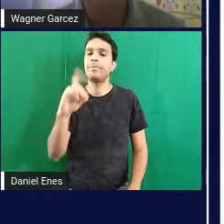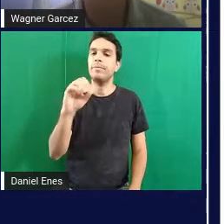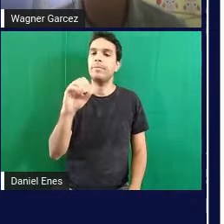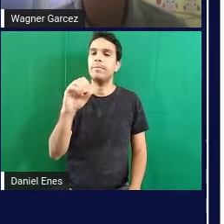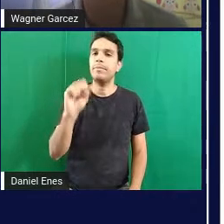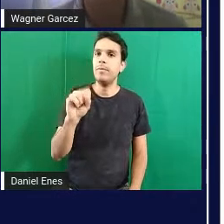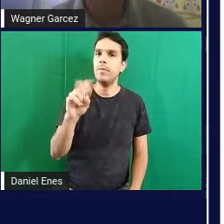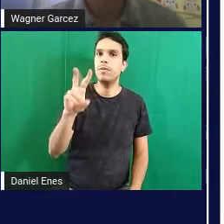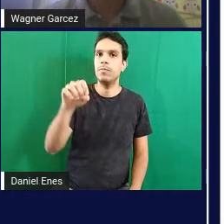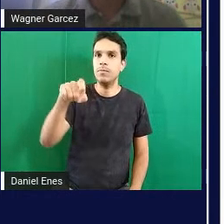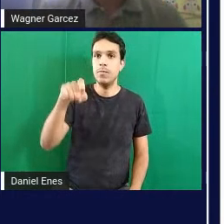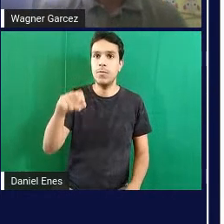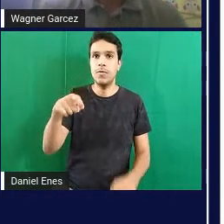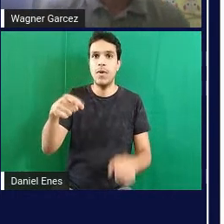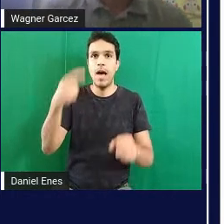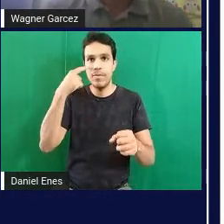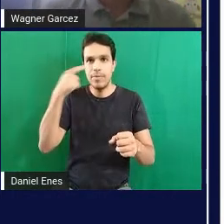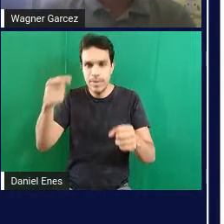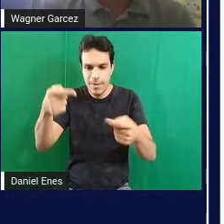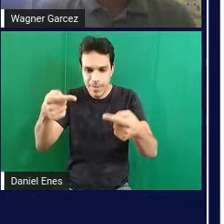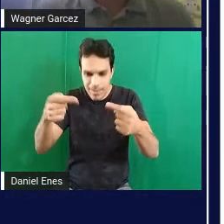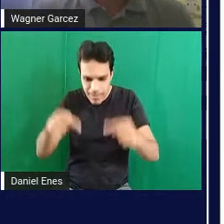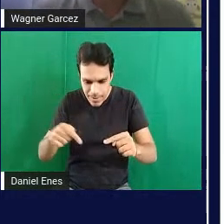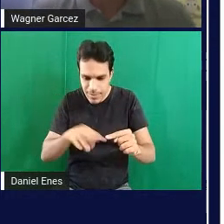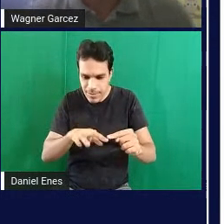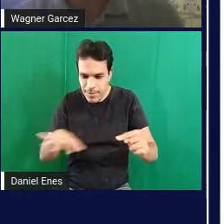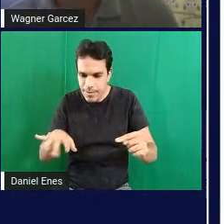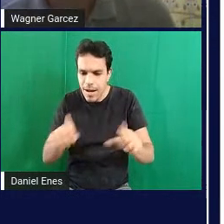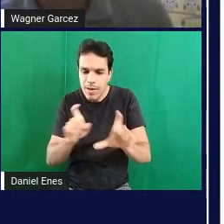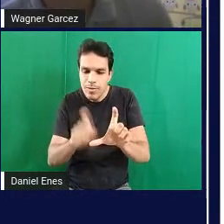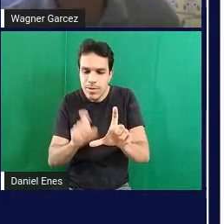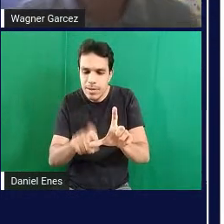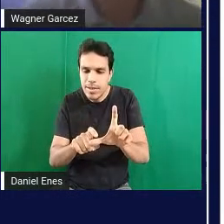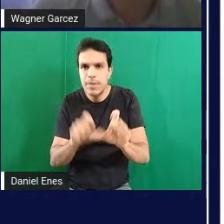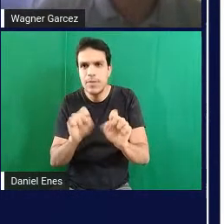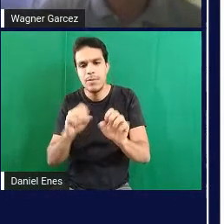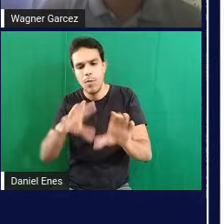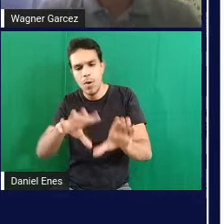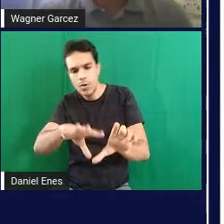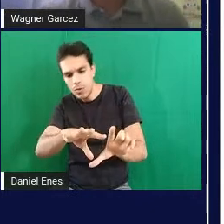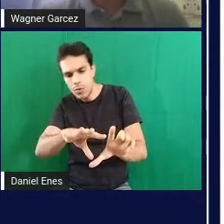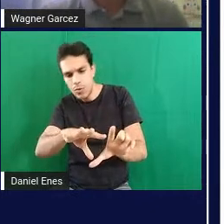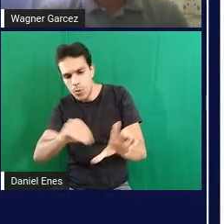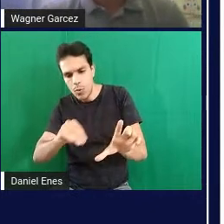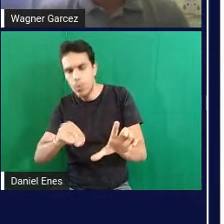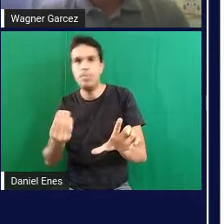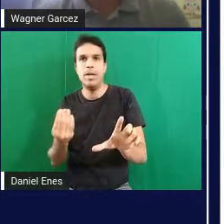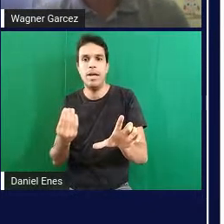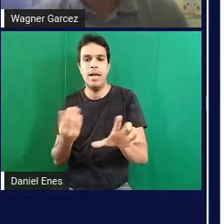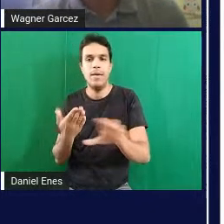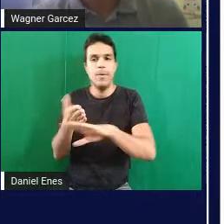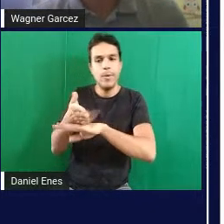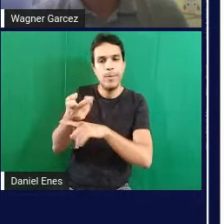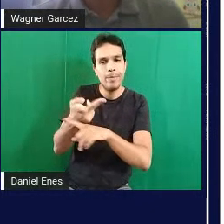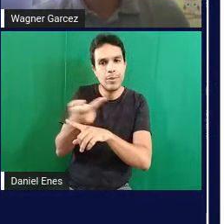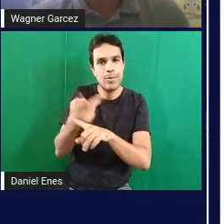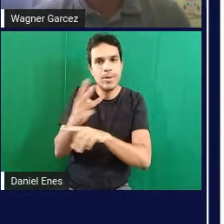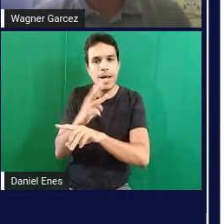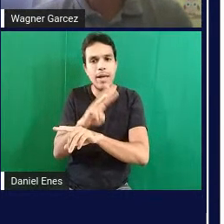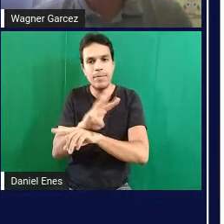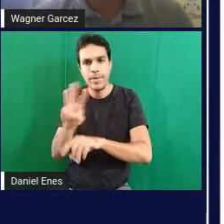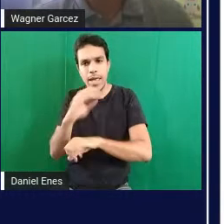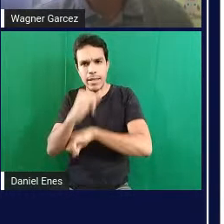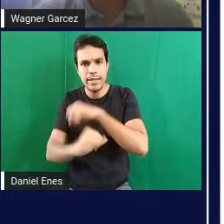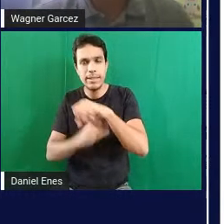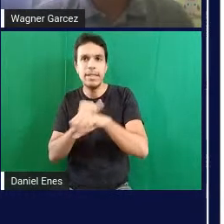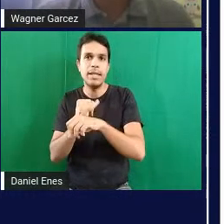Você pode depois ou copiar ou pesquisar na internet, fazer o download do Dogevox. É um link que vai te levar lá